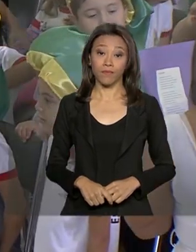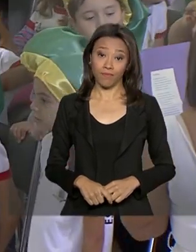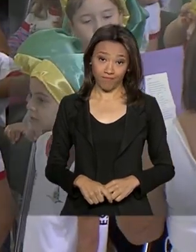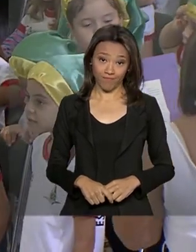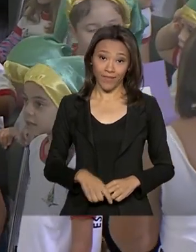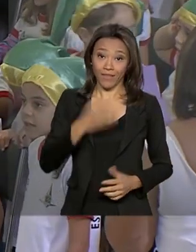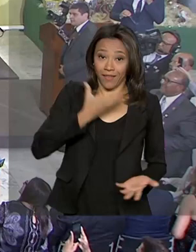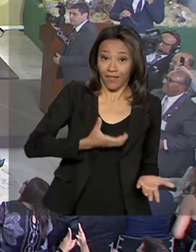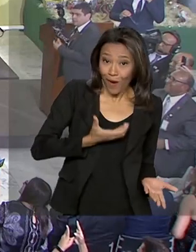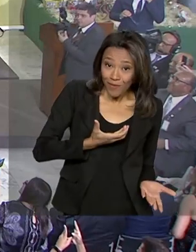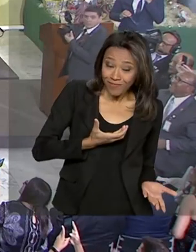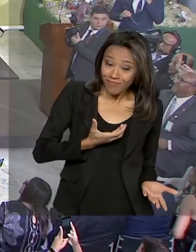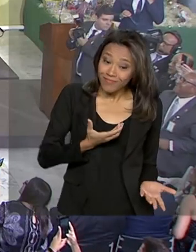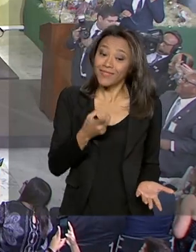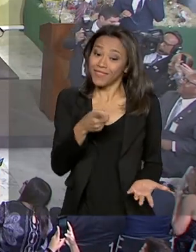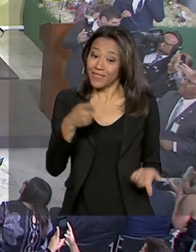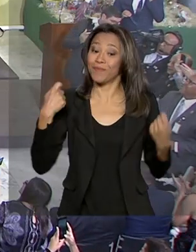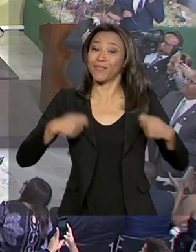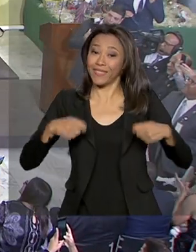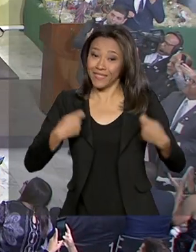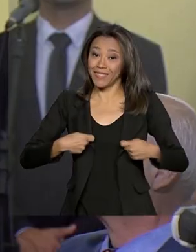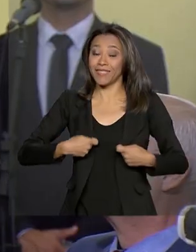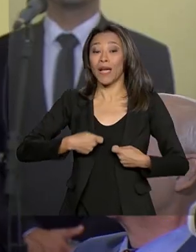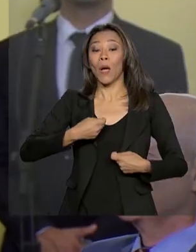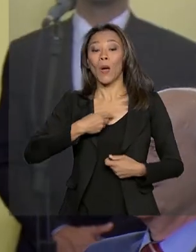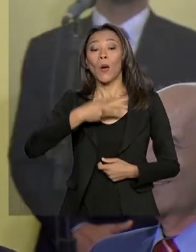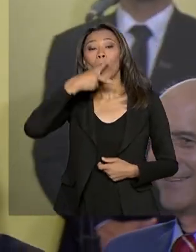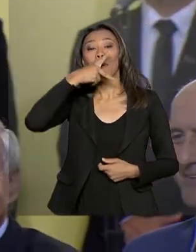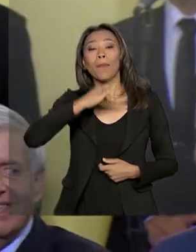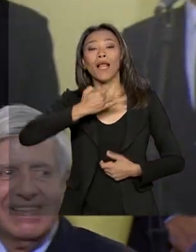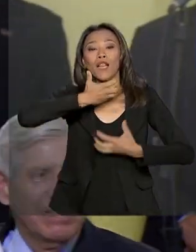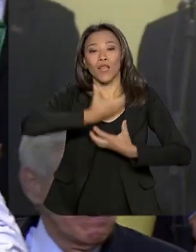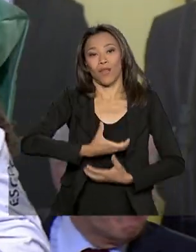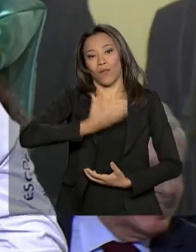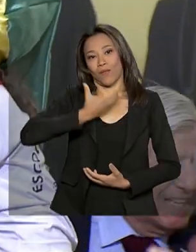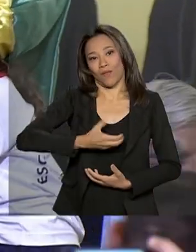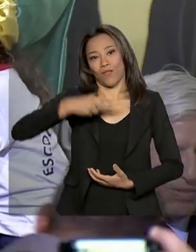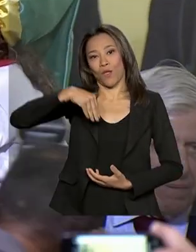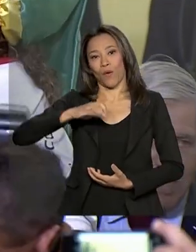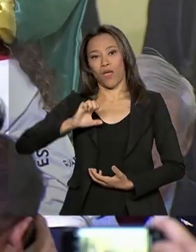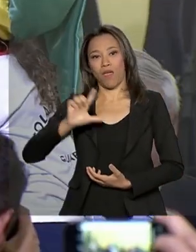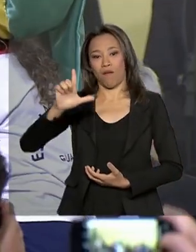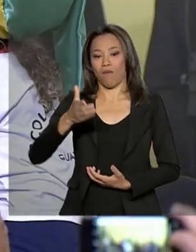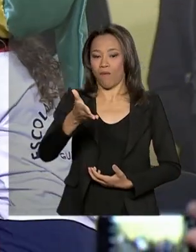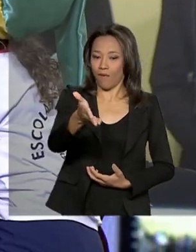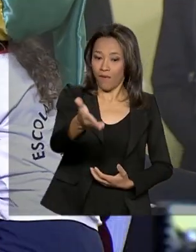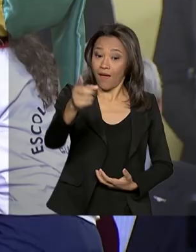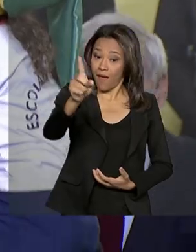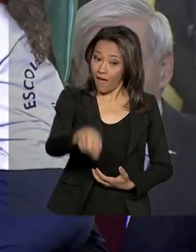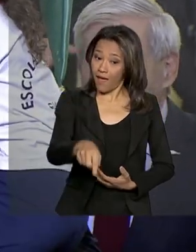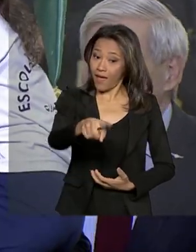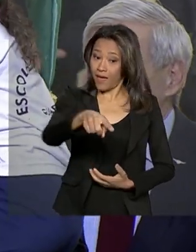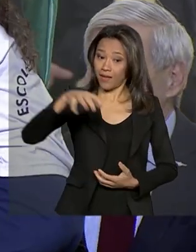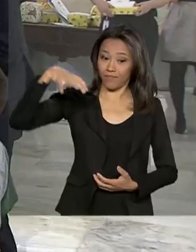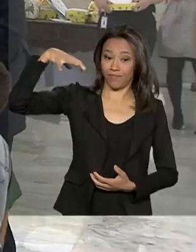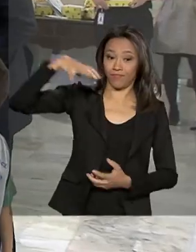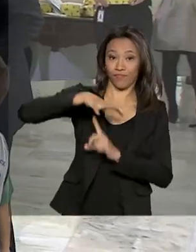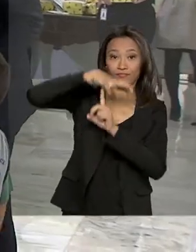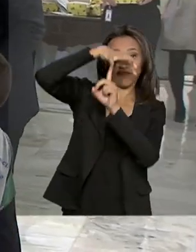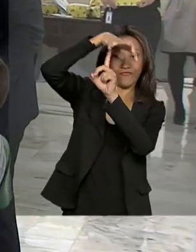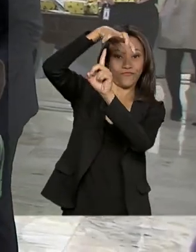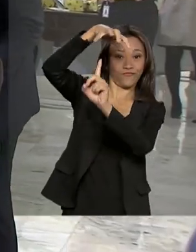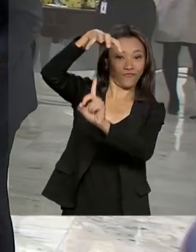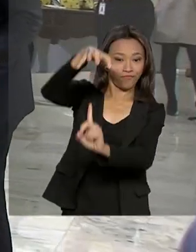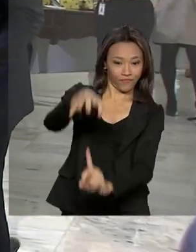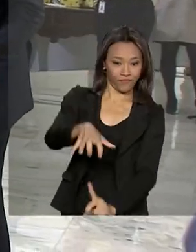Natal, não podia faltar ele, o Papai Noel, que na versão da festa no Palácio do Planalto era paraquedista. E se